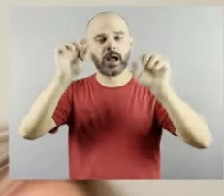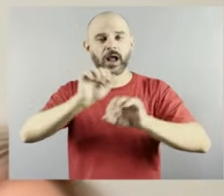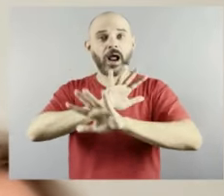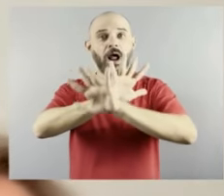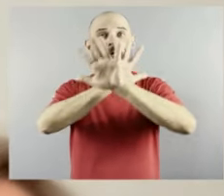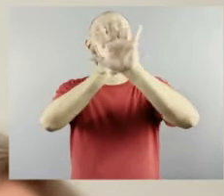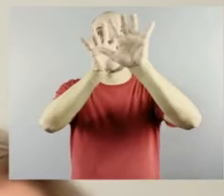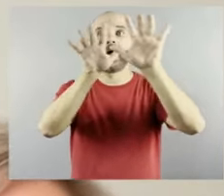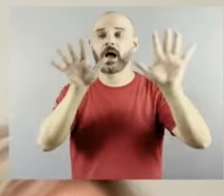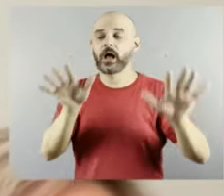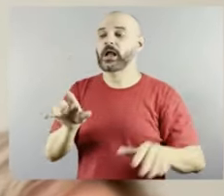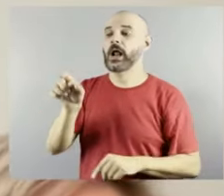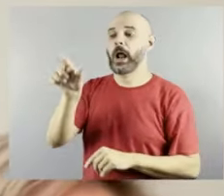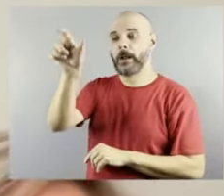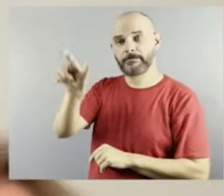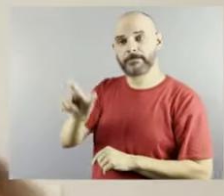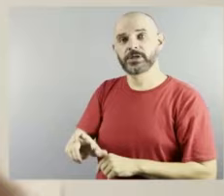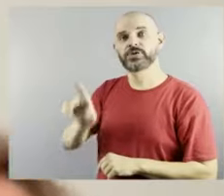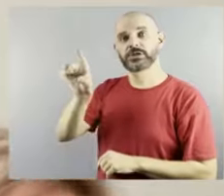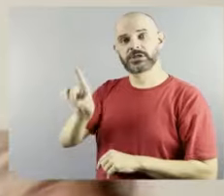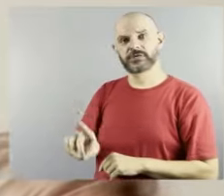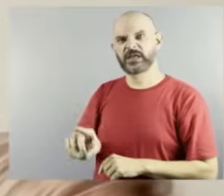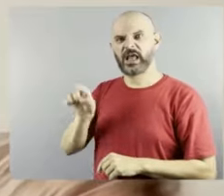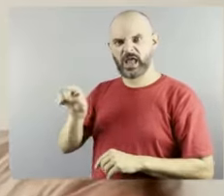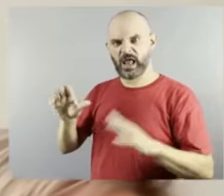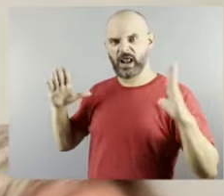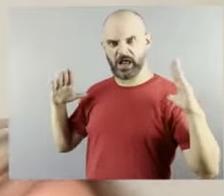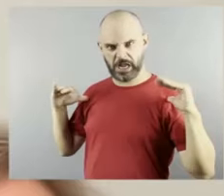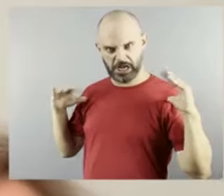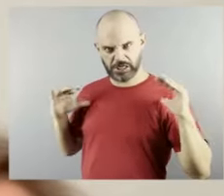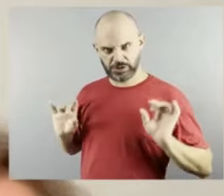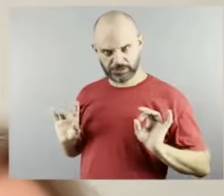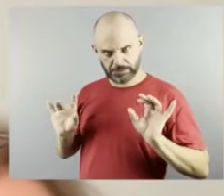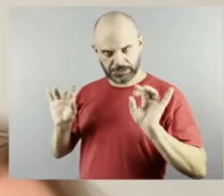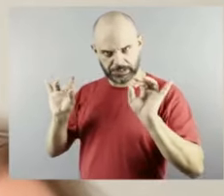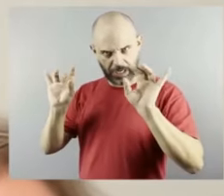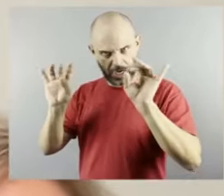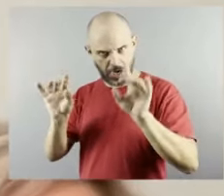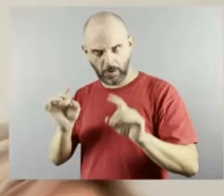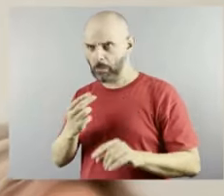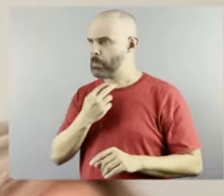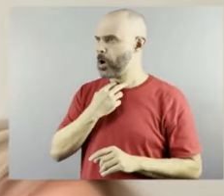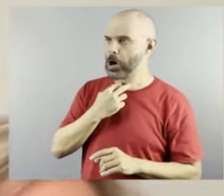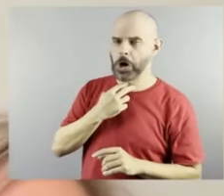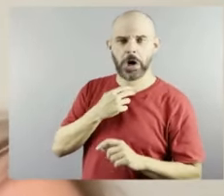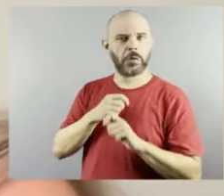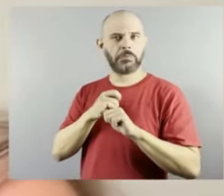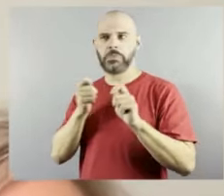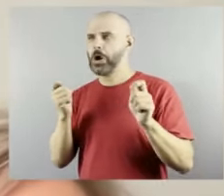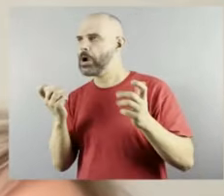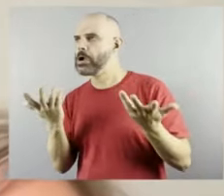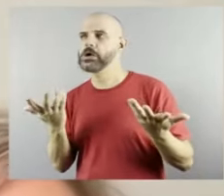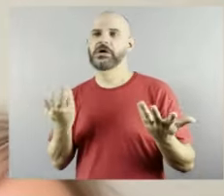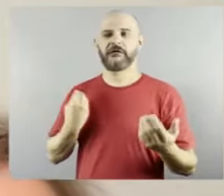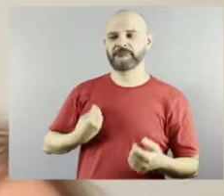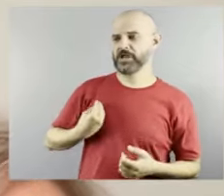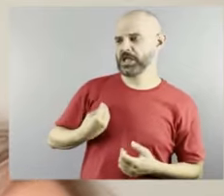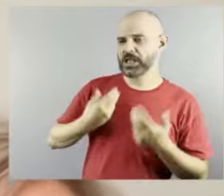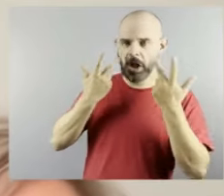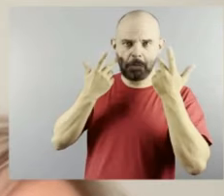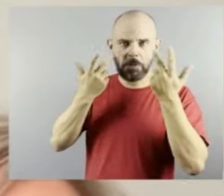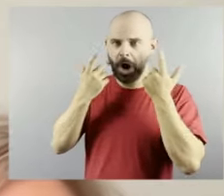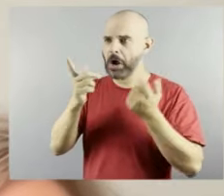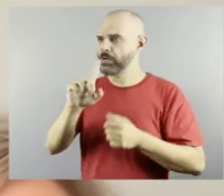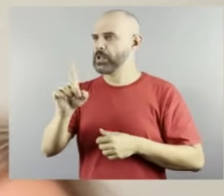anjo, é especial, não pode isso, não pode aquilo, não pode ter a vida, não pode ser independente. E